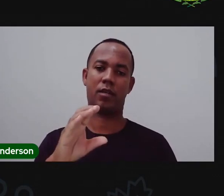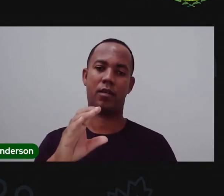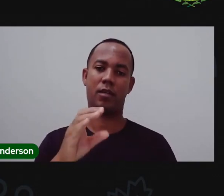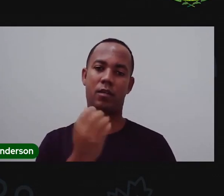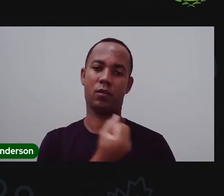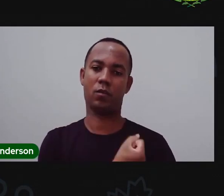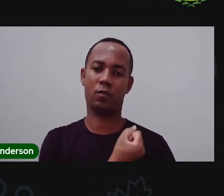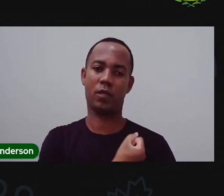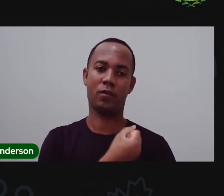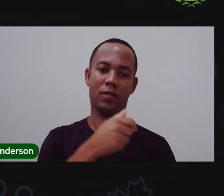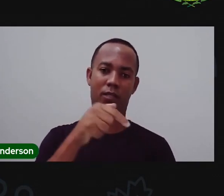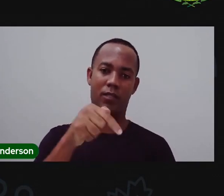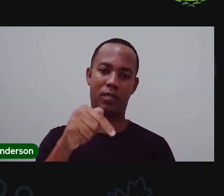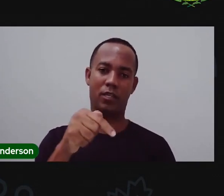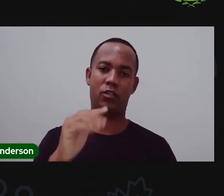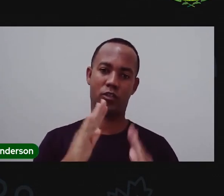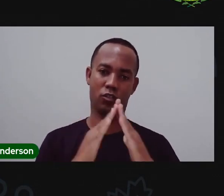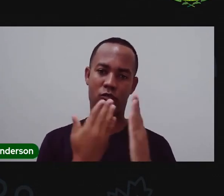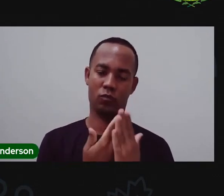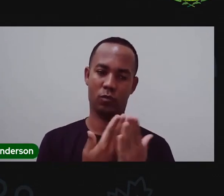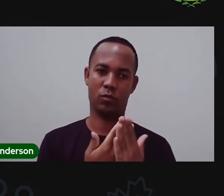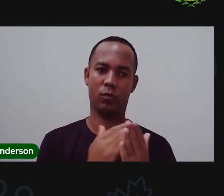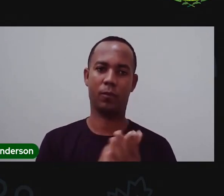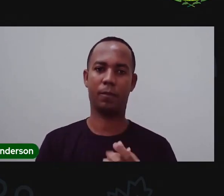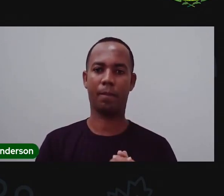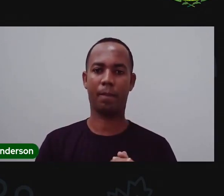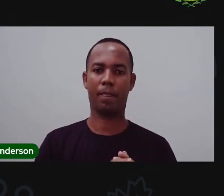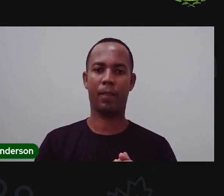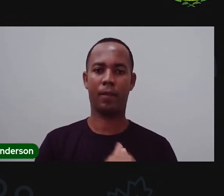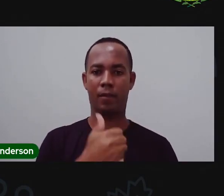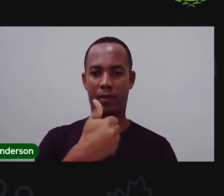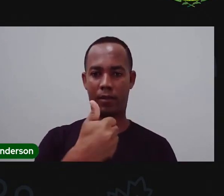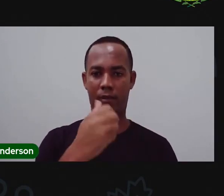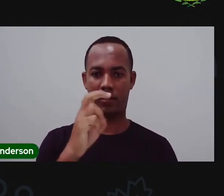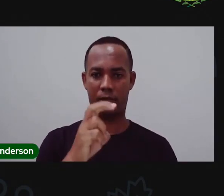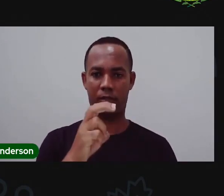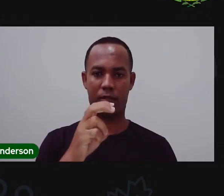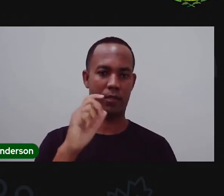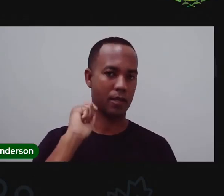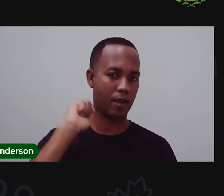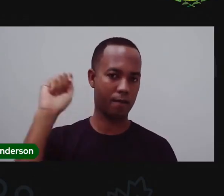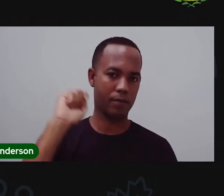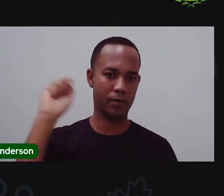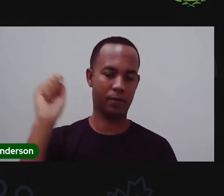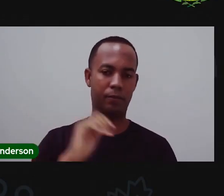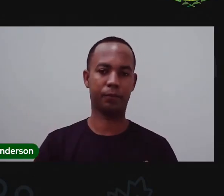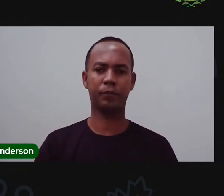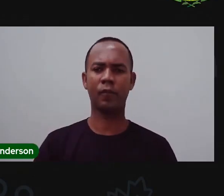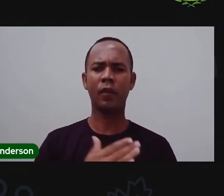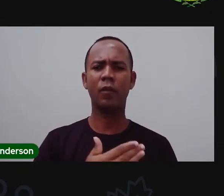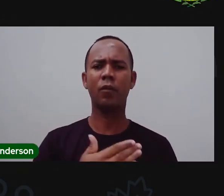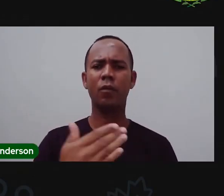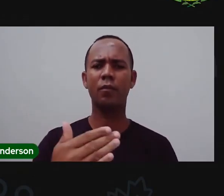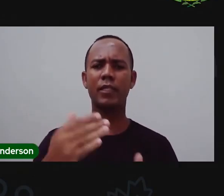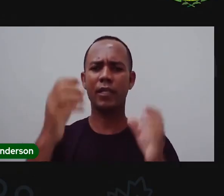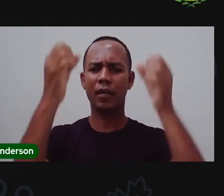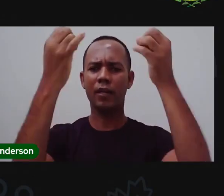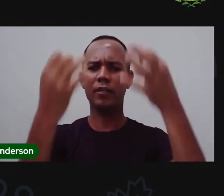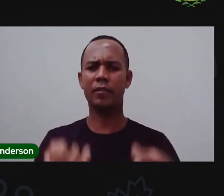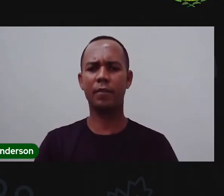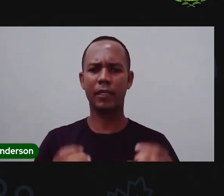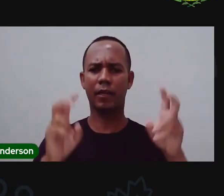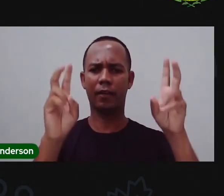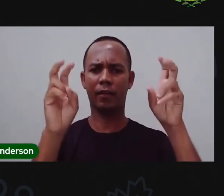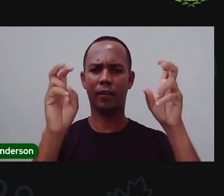2021, certo? E do que nós vamos falar nessa aula hoje? Nós vamos falar sobre o solo